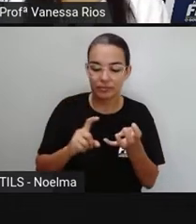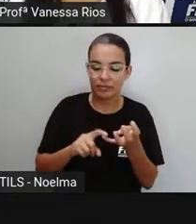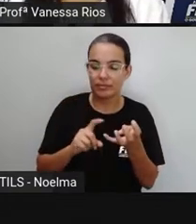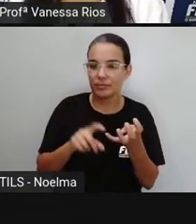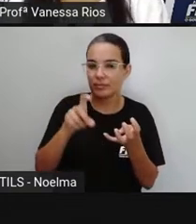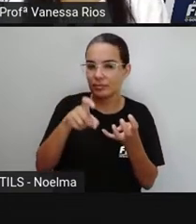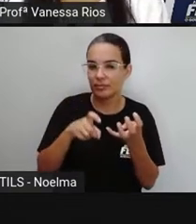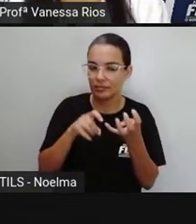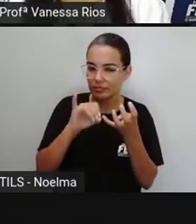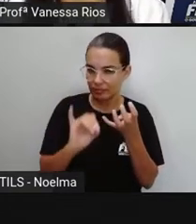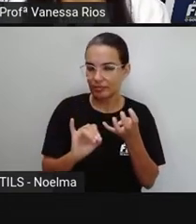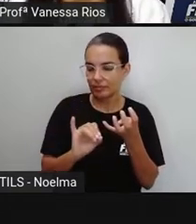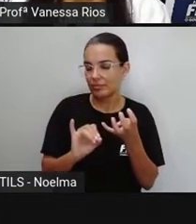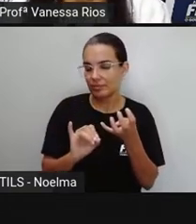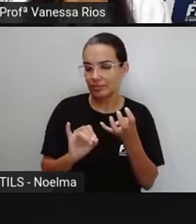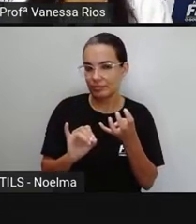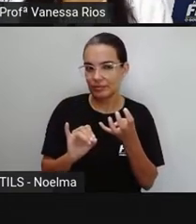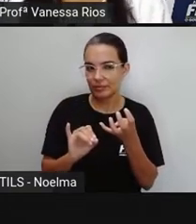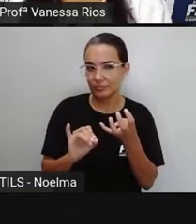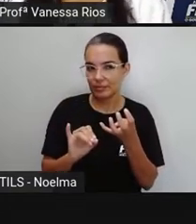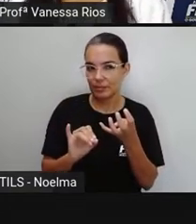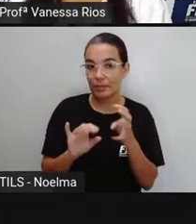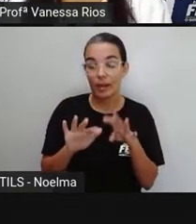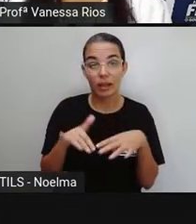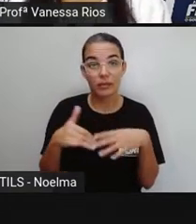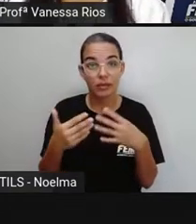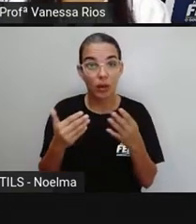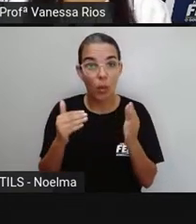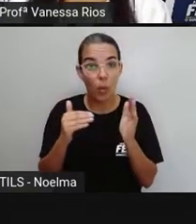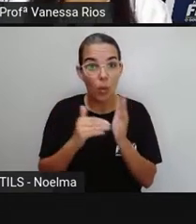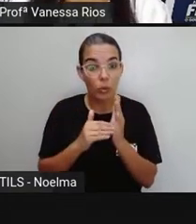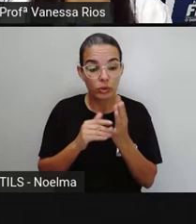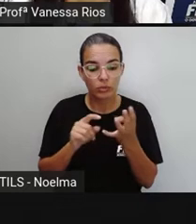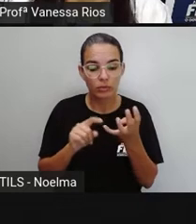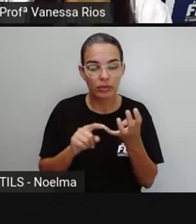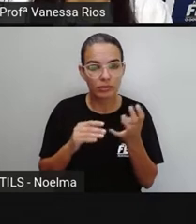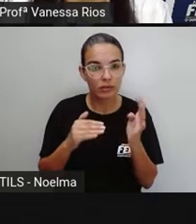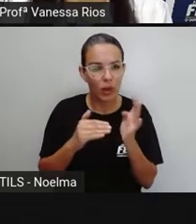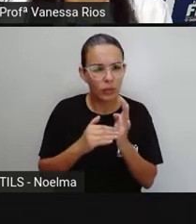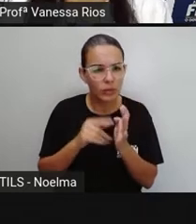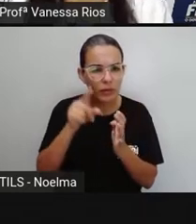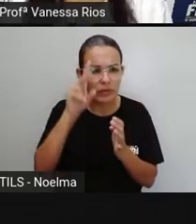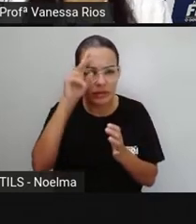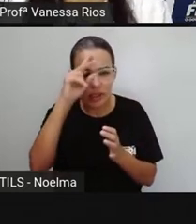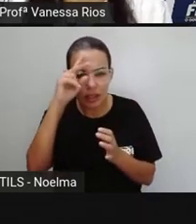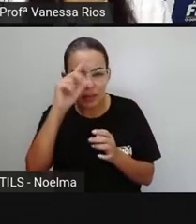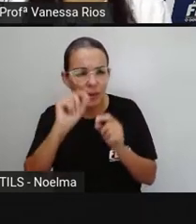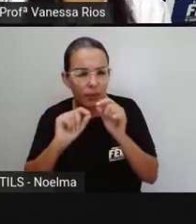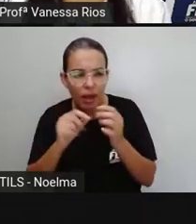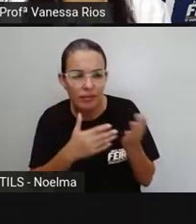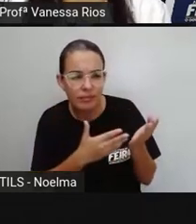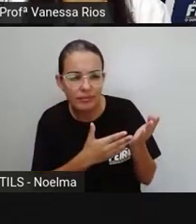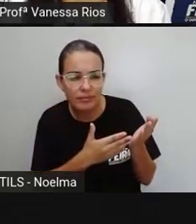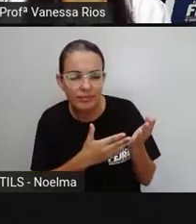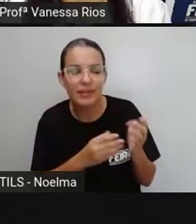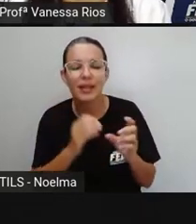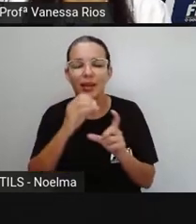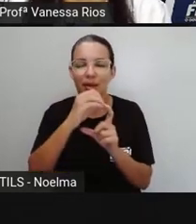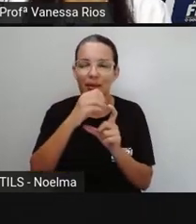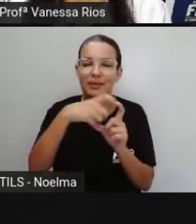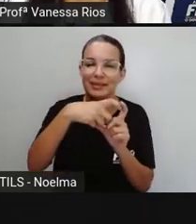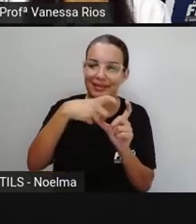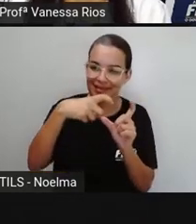é a sílaba chi. E nesse caso aí é a última sílaba. Então, abacaxi é uma palavra